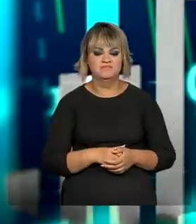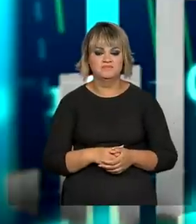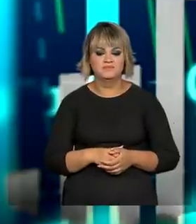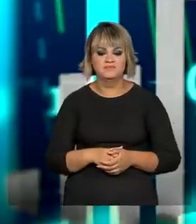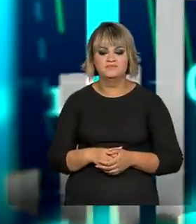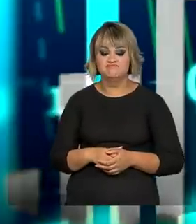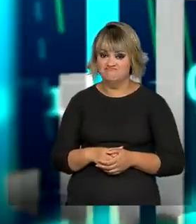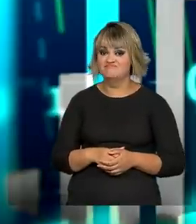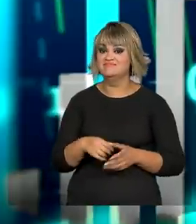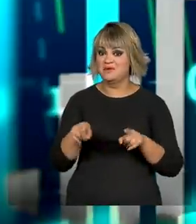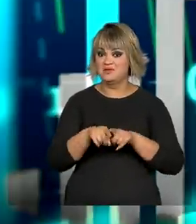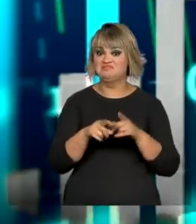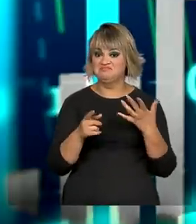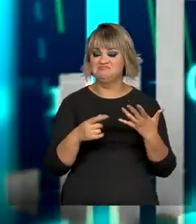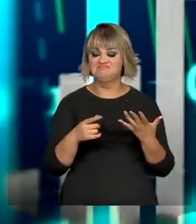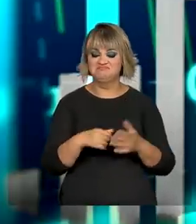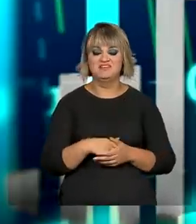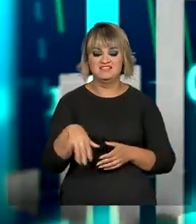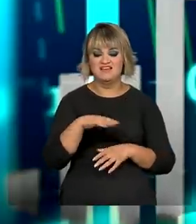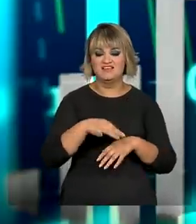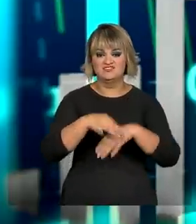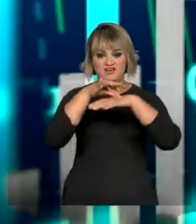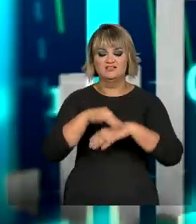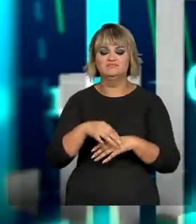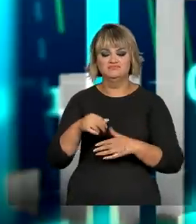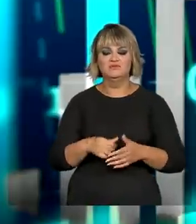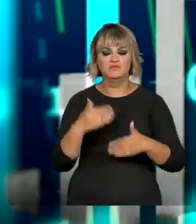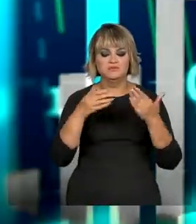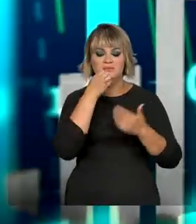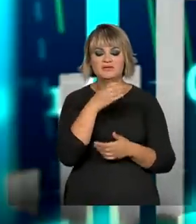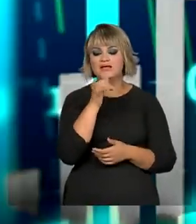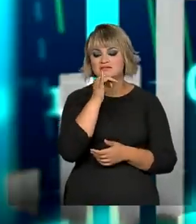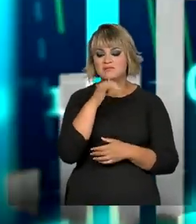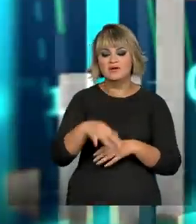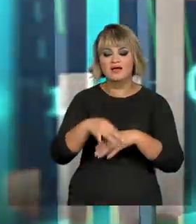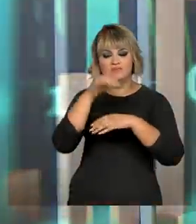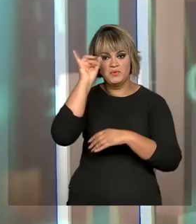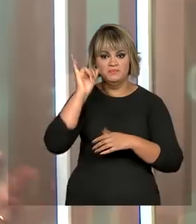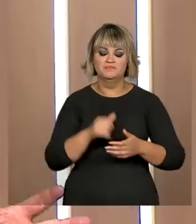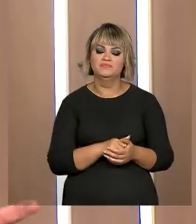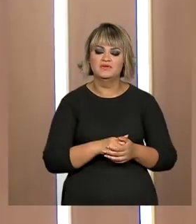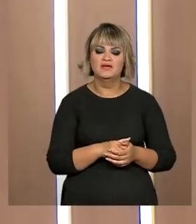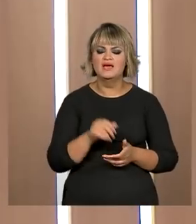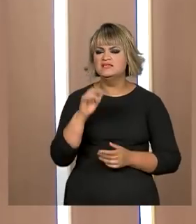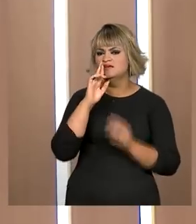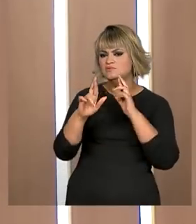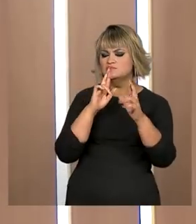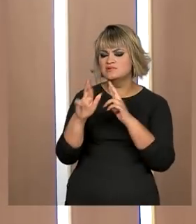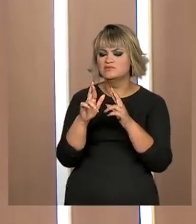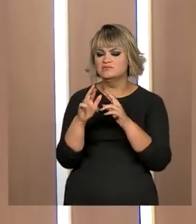petróleo, e agora cada vez mais o segmento de carnes, com destaque para a carne bovina. Mas qual o resultado